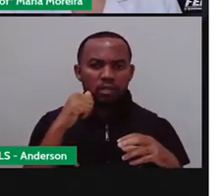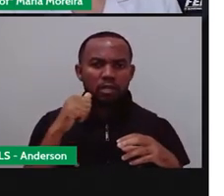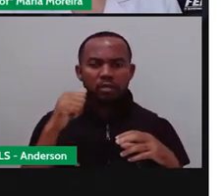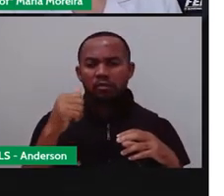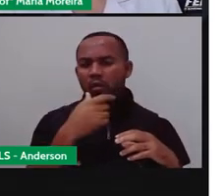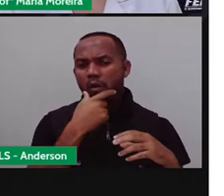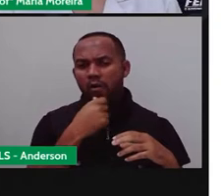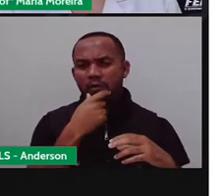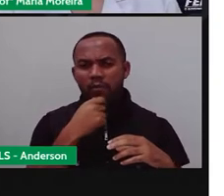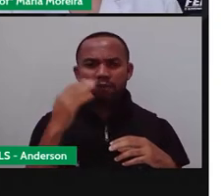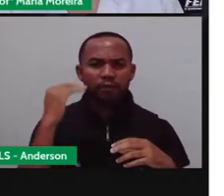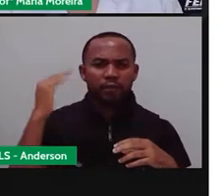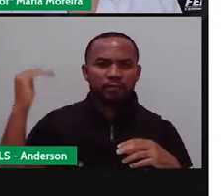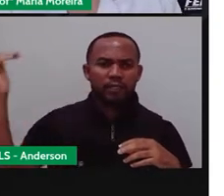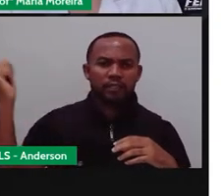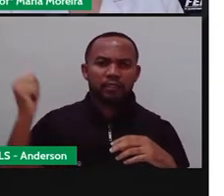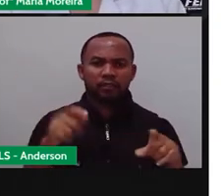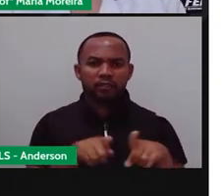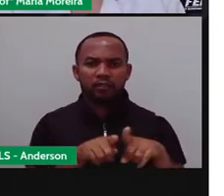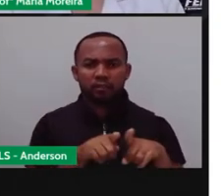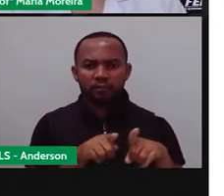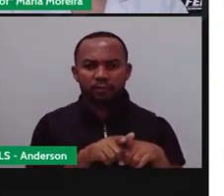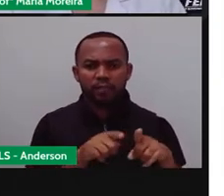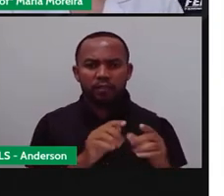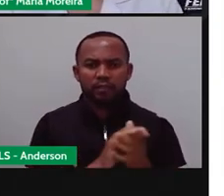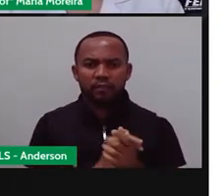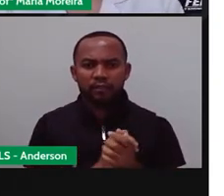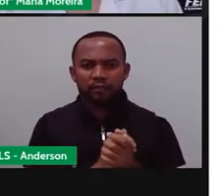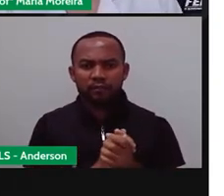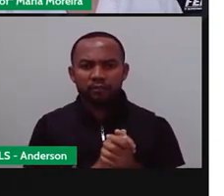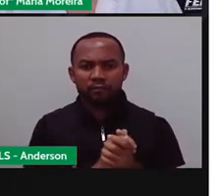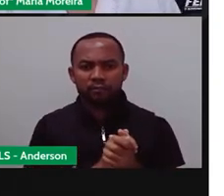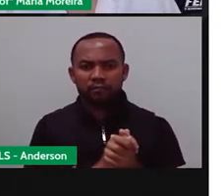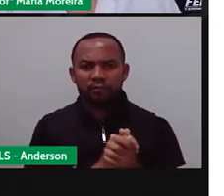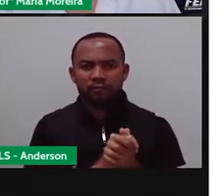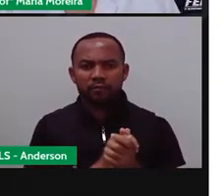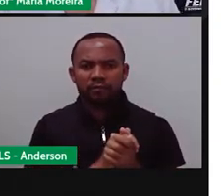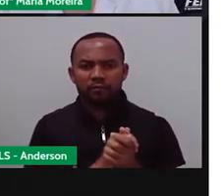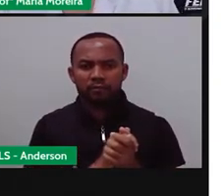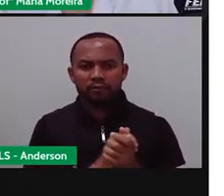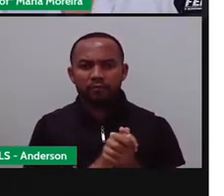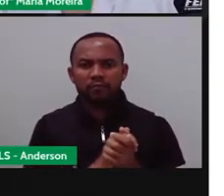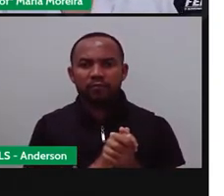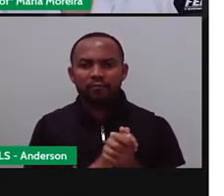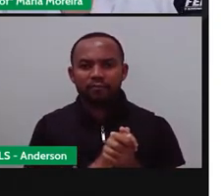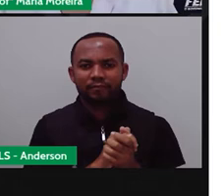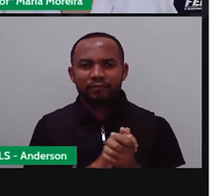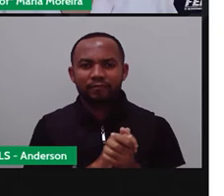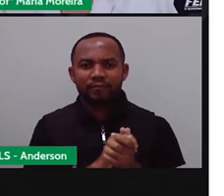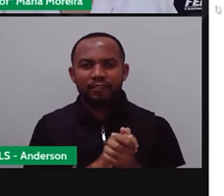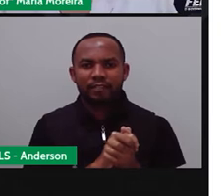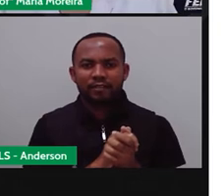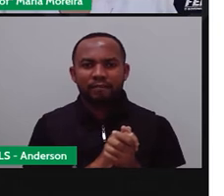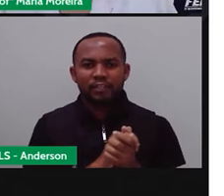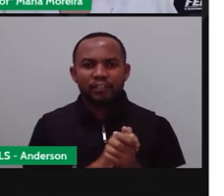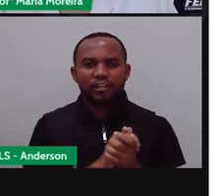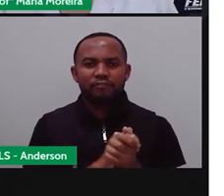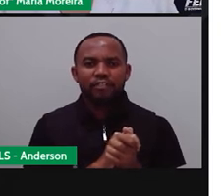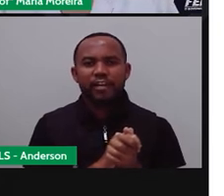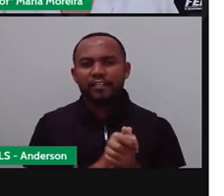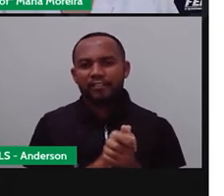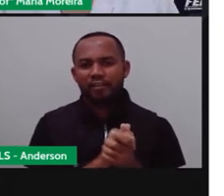Michael Jackson e Arnold Schwarzenegger. Meu inglês aqui, Anderson Batendo, mais uma vez bonito, você viu?